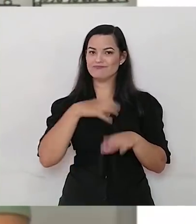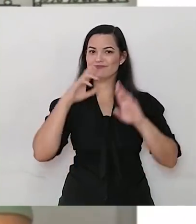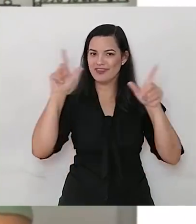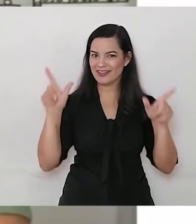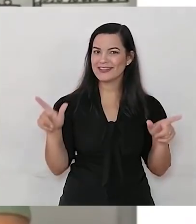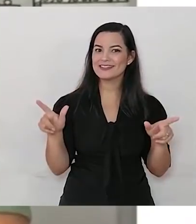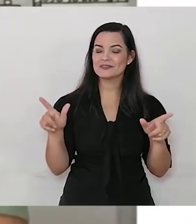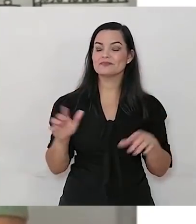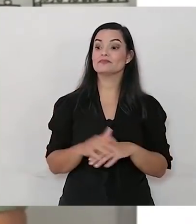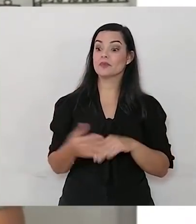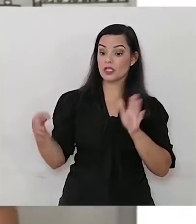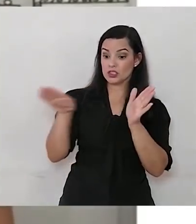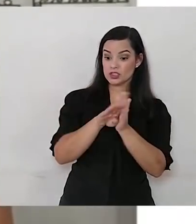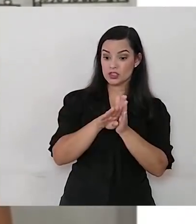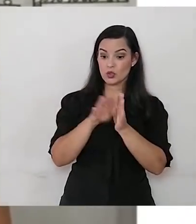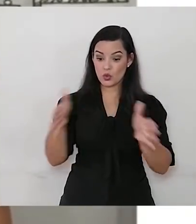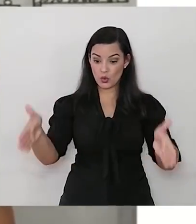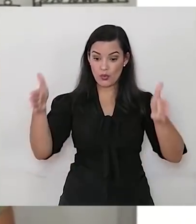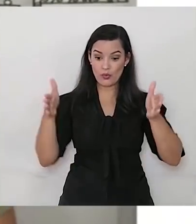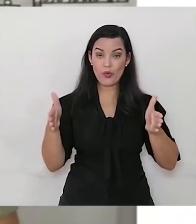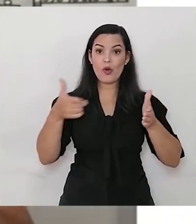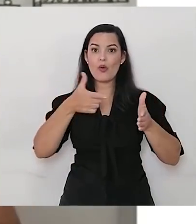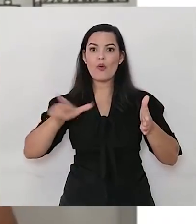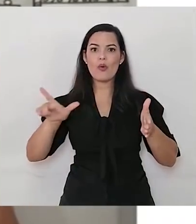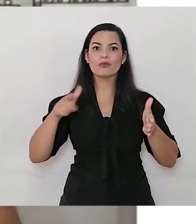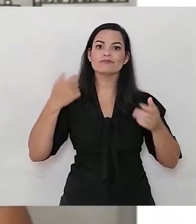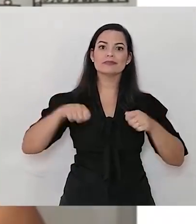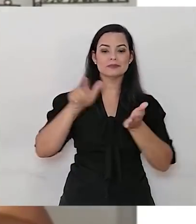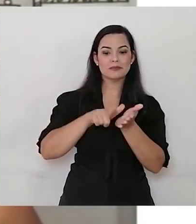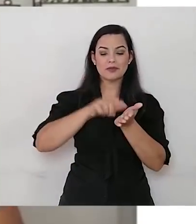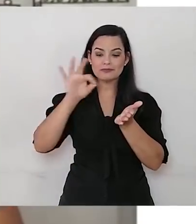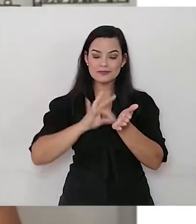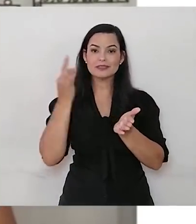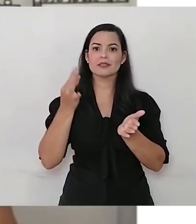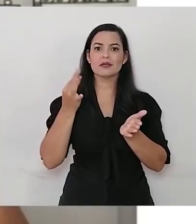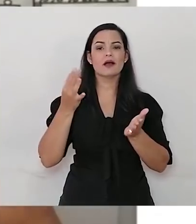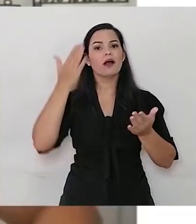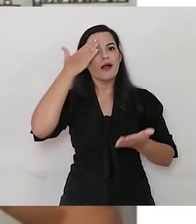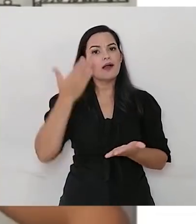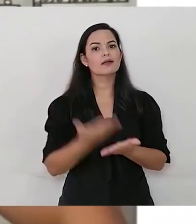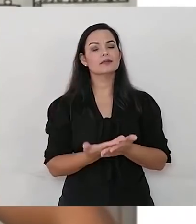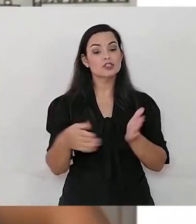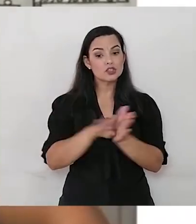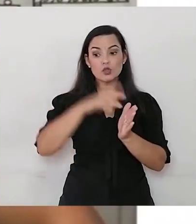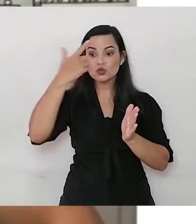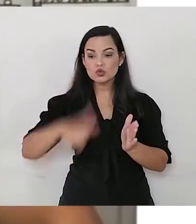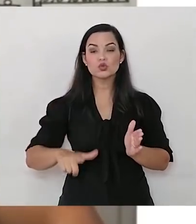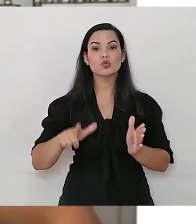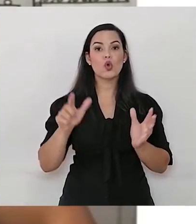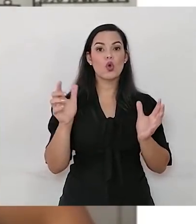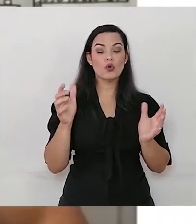Chegou mais uma encomenda, preciso assinar. Vocês acreditam que chegou um outro kit da jornada literária na minha casa?